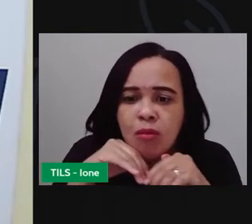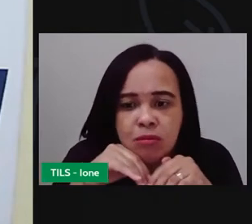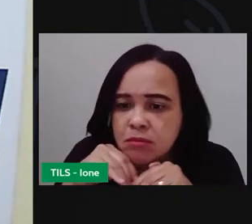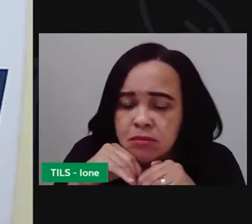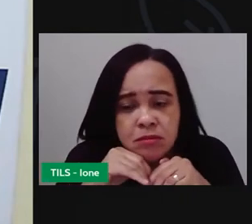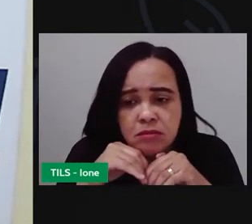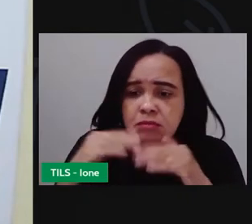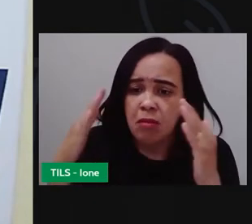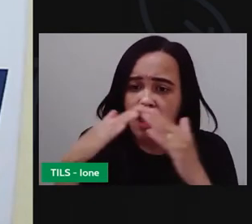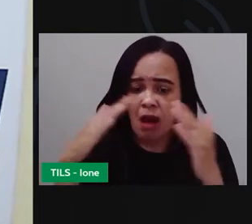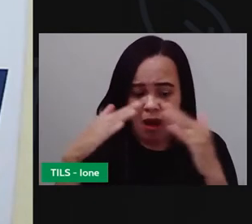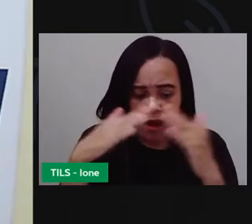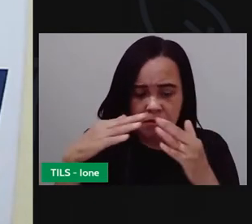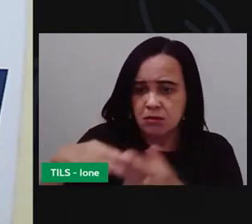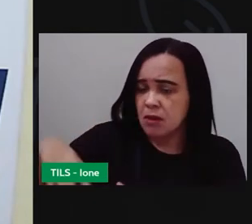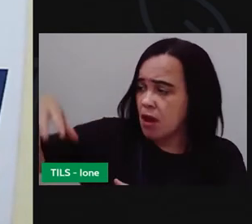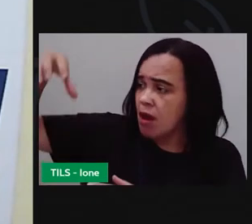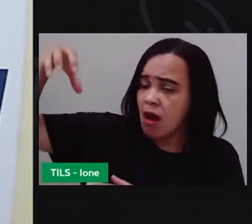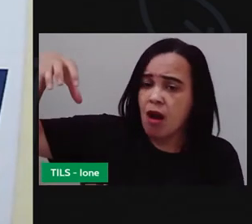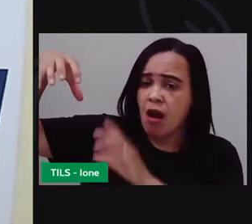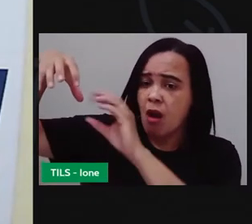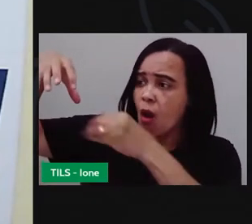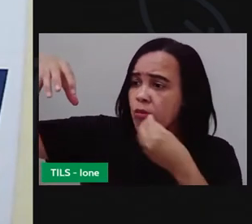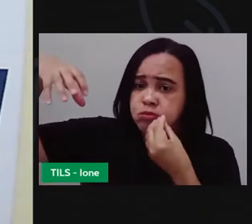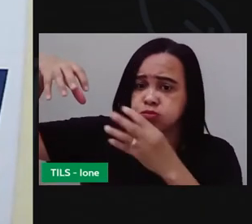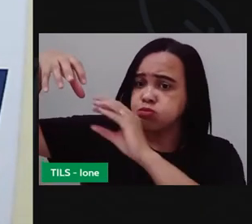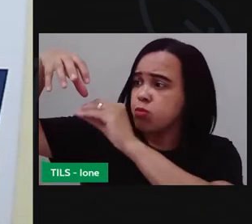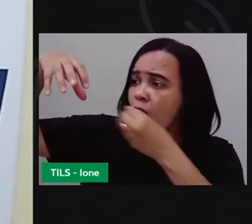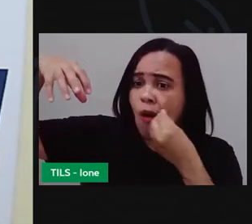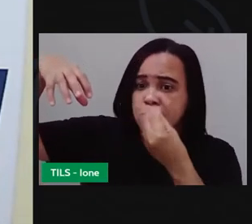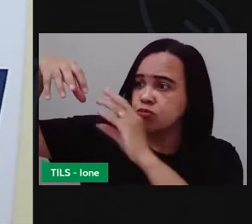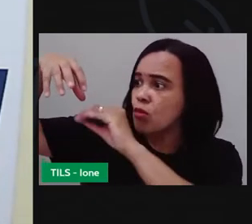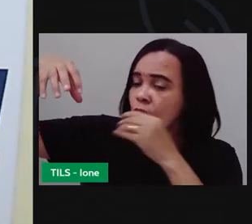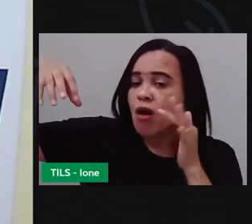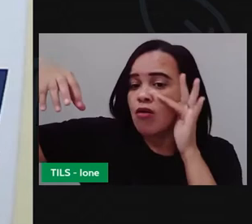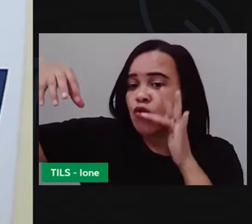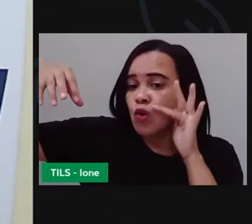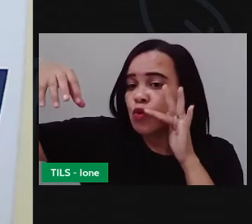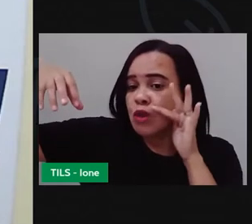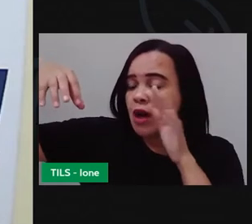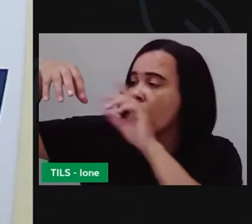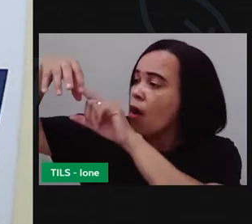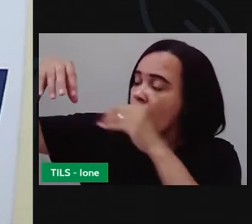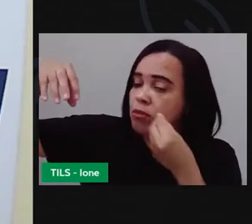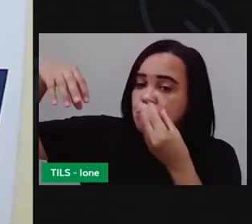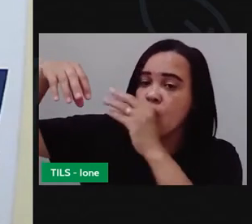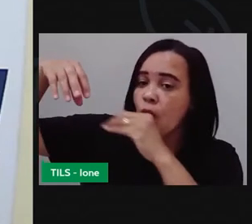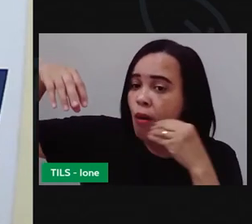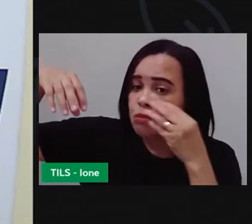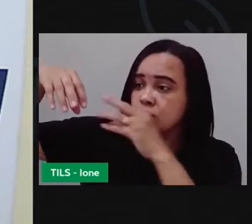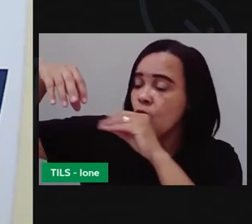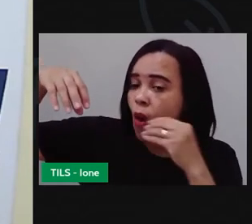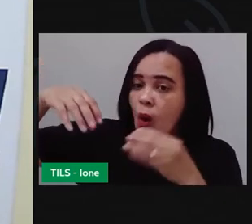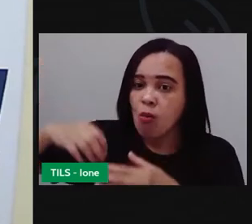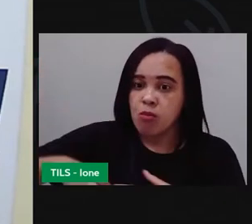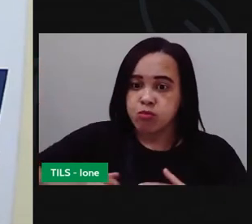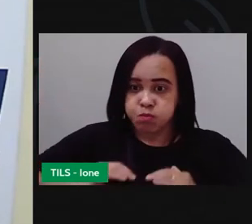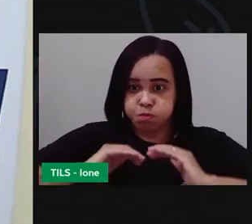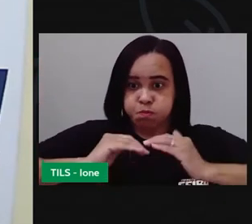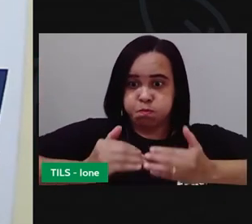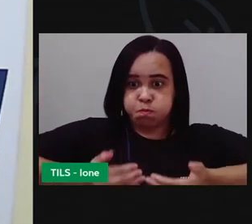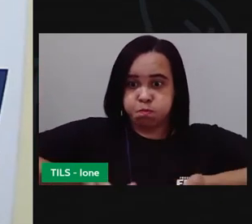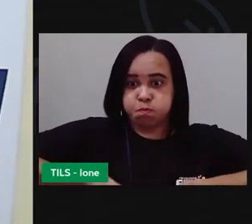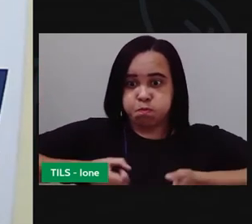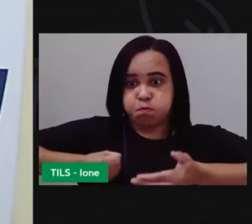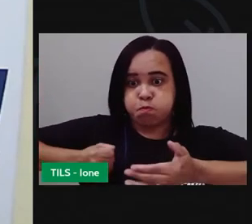comer toda jabuticaba que ele conseguiu. Só que ele ficou com a barriga enorme